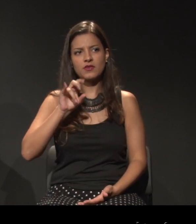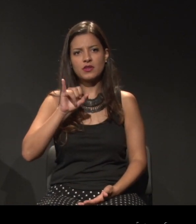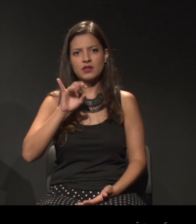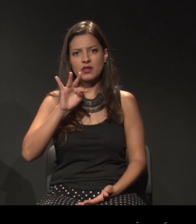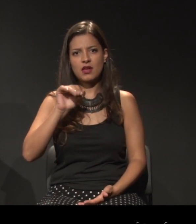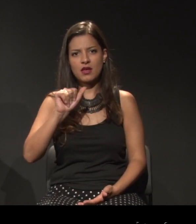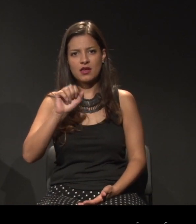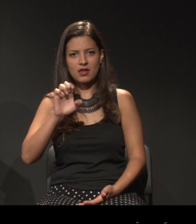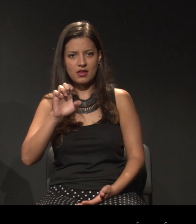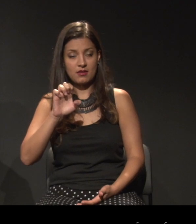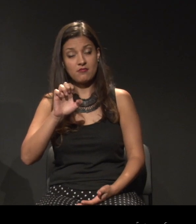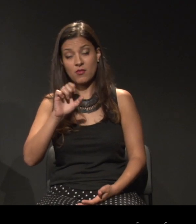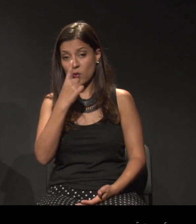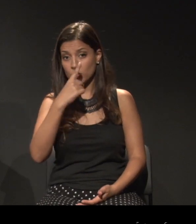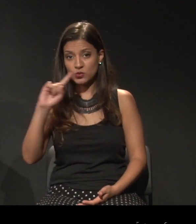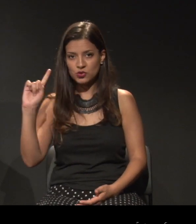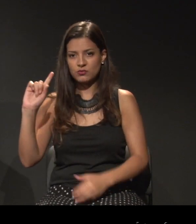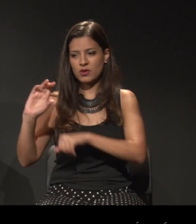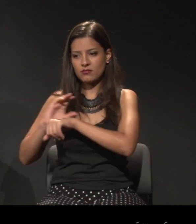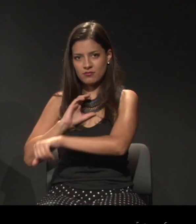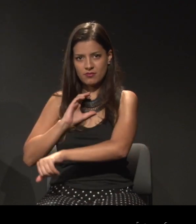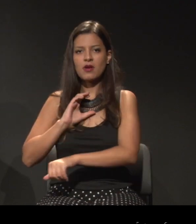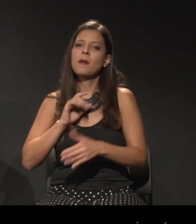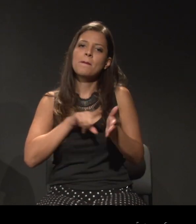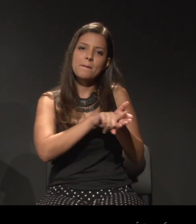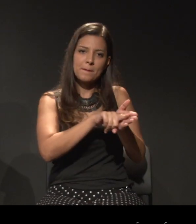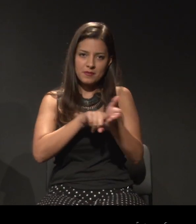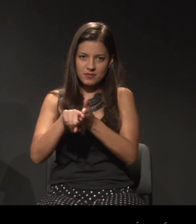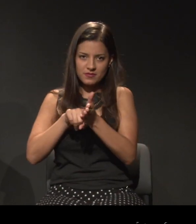em 2005 para a pesquisa, não é?